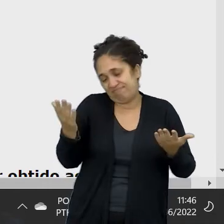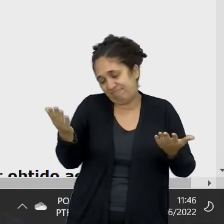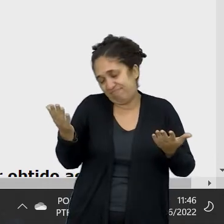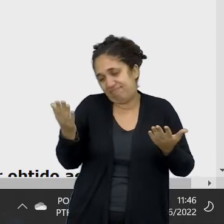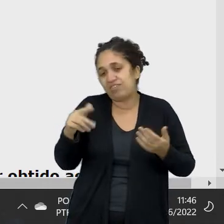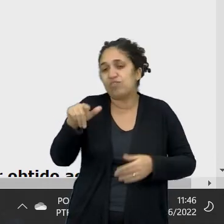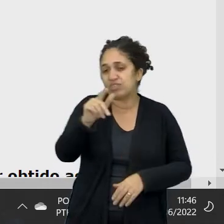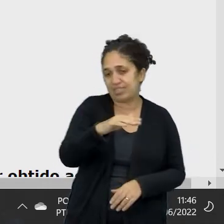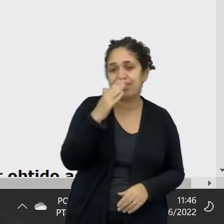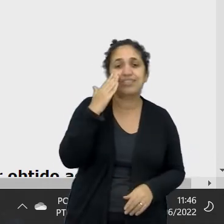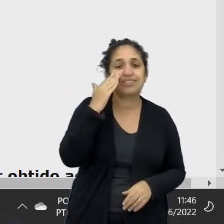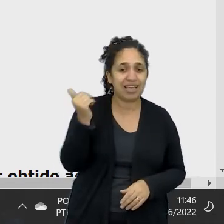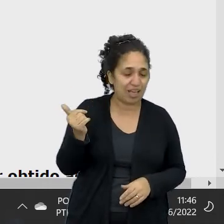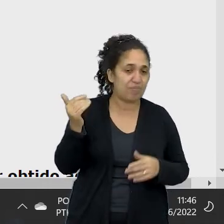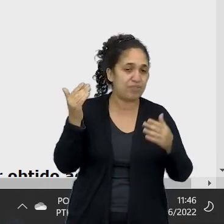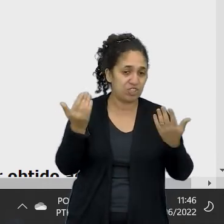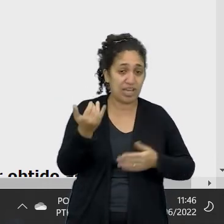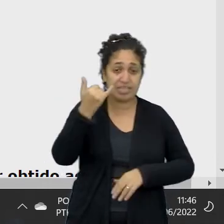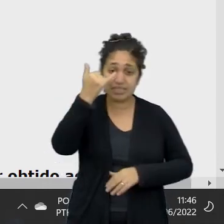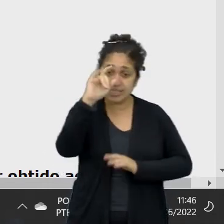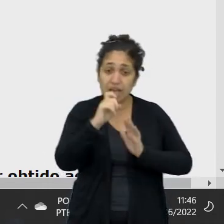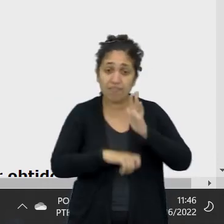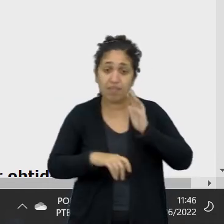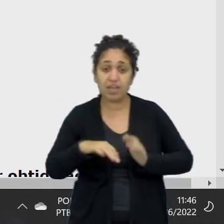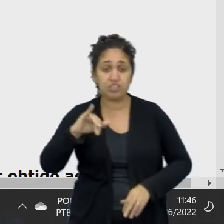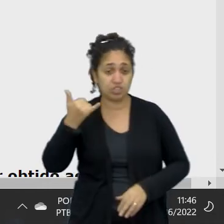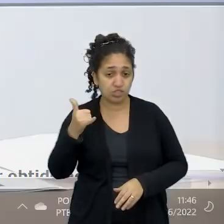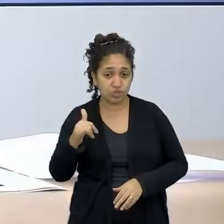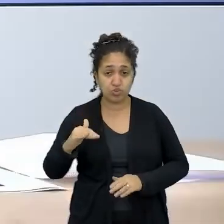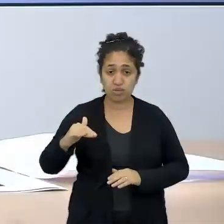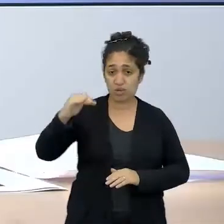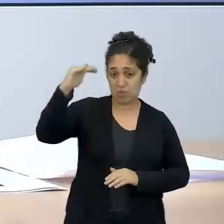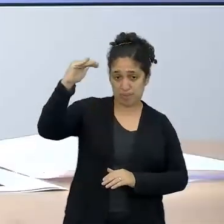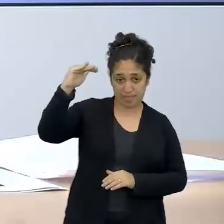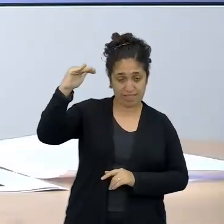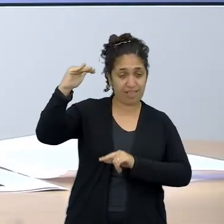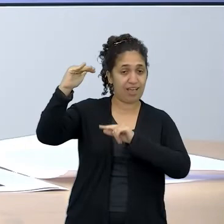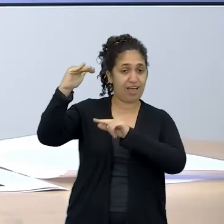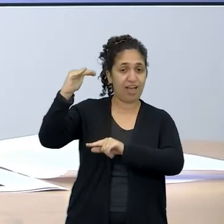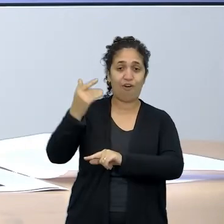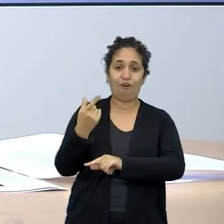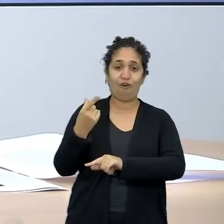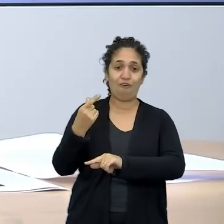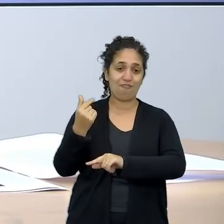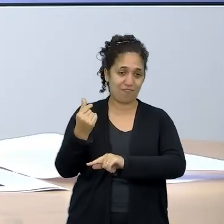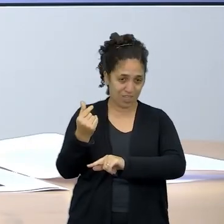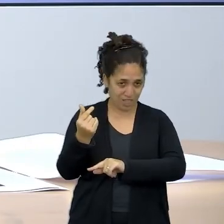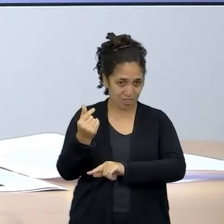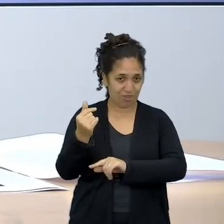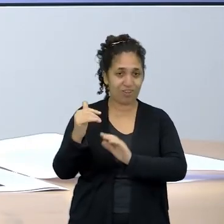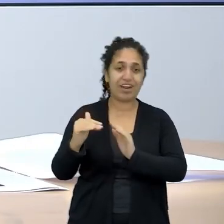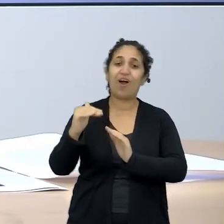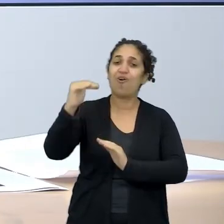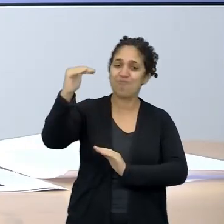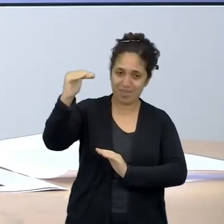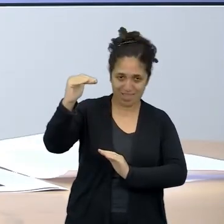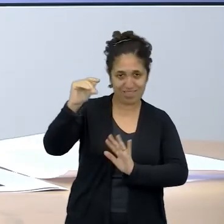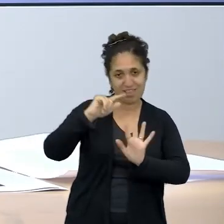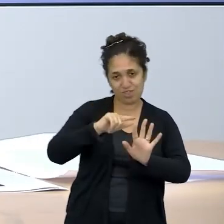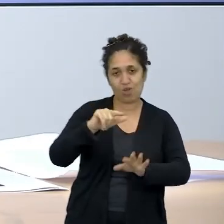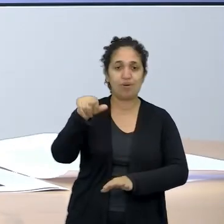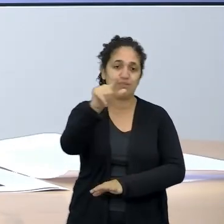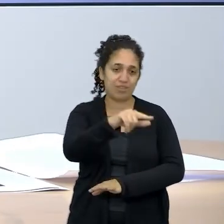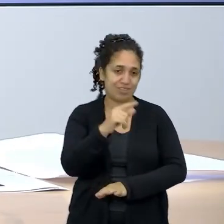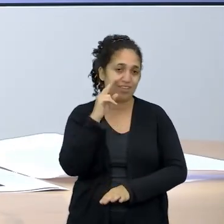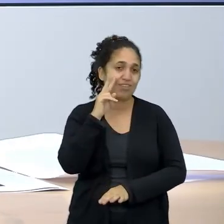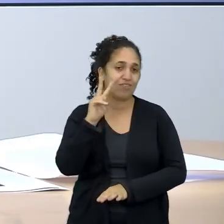que todo mundo já sabe, se a taxa de juros aumenta, é óbvio que o valor final obtido aumenta, eu só vou simular pra vocês